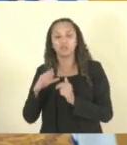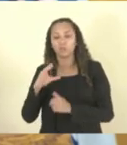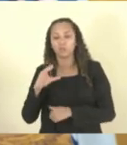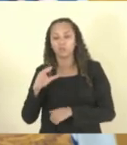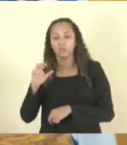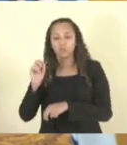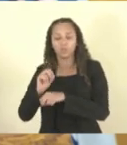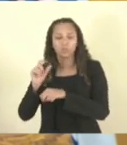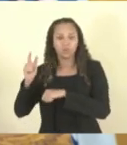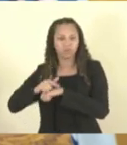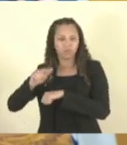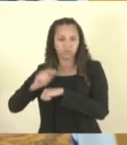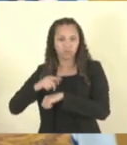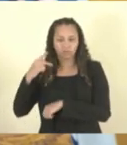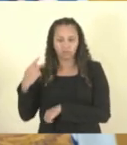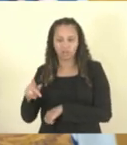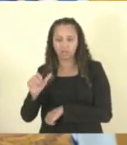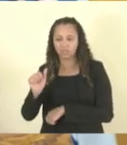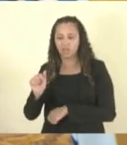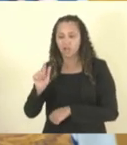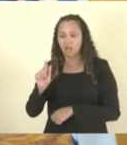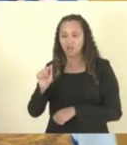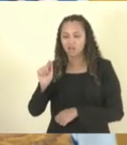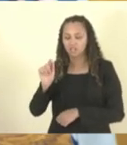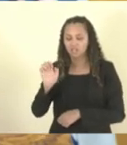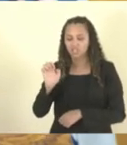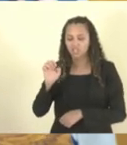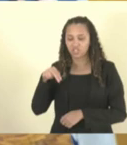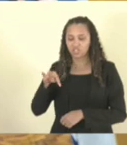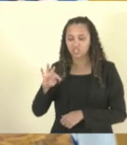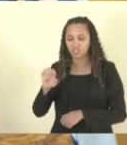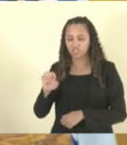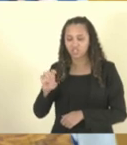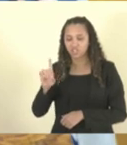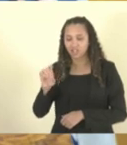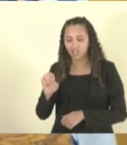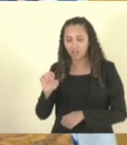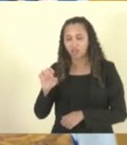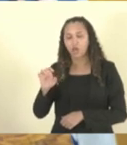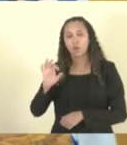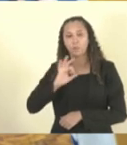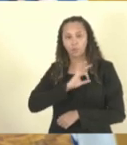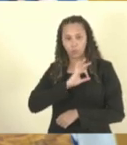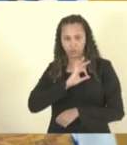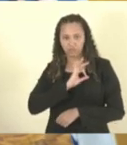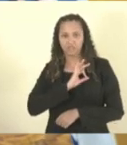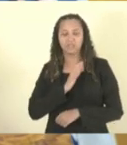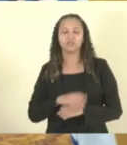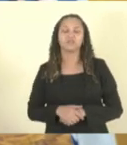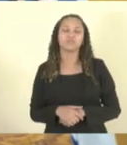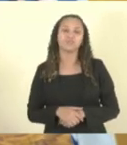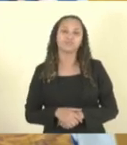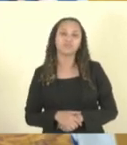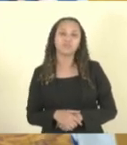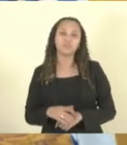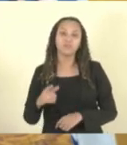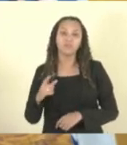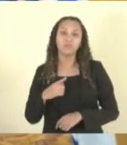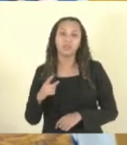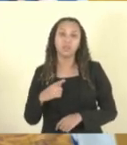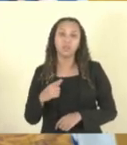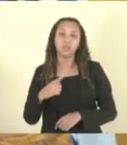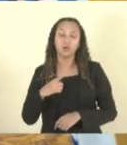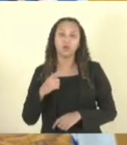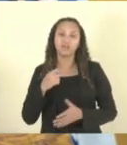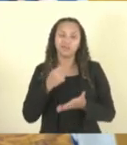polícia. Os agentes de polícia têm travado uma árdua batalha para que estejam inseridos no cargo de